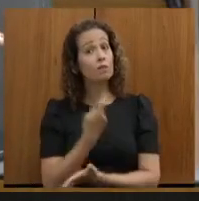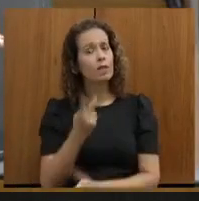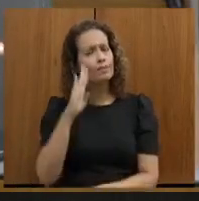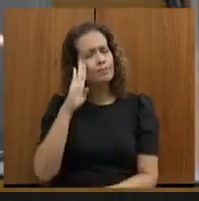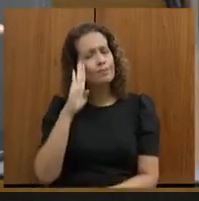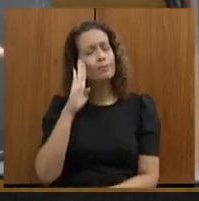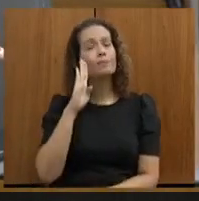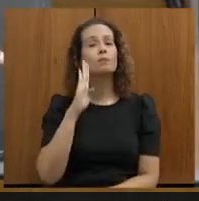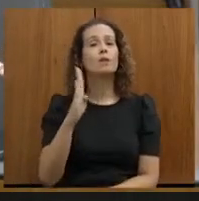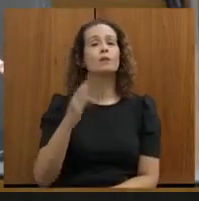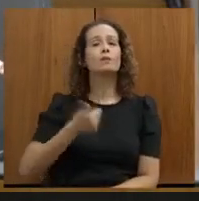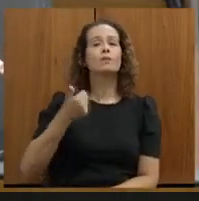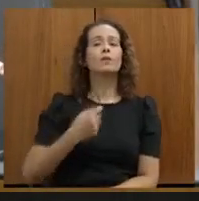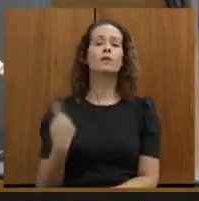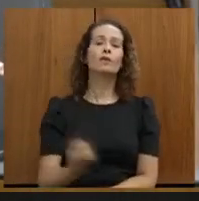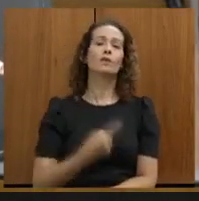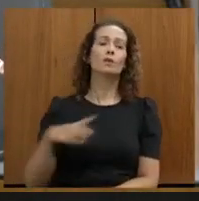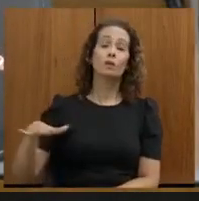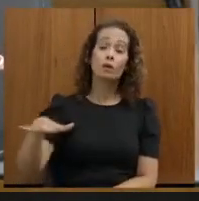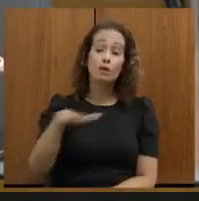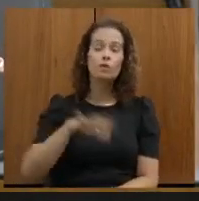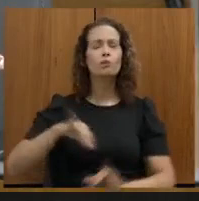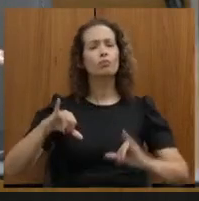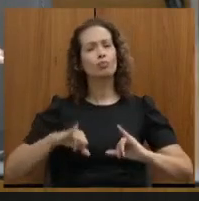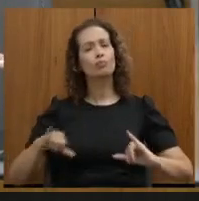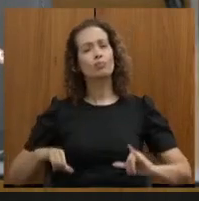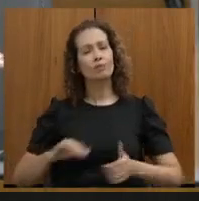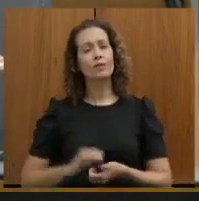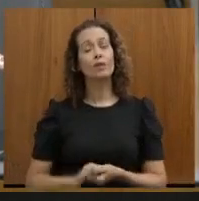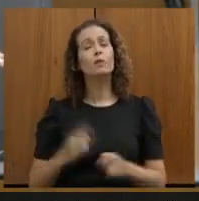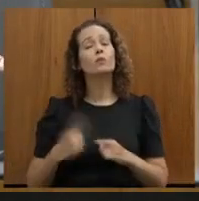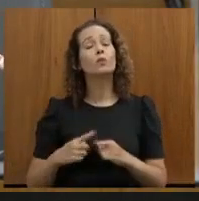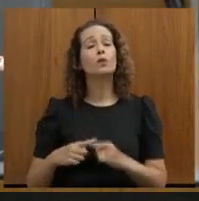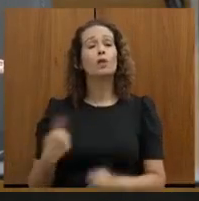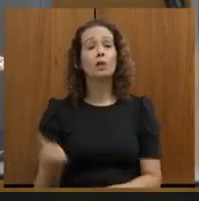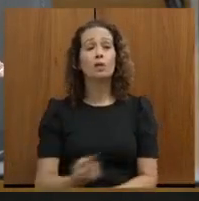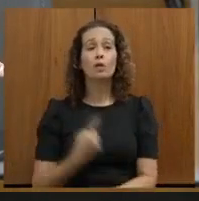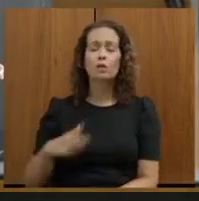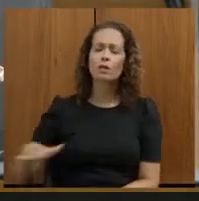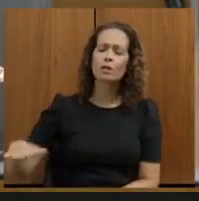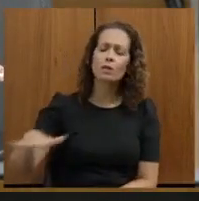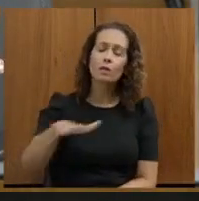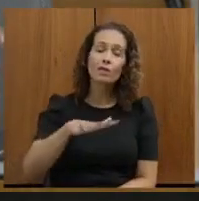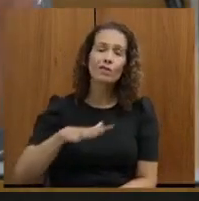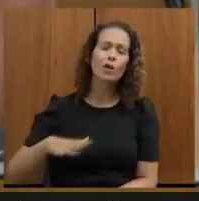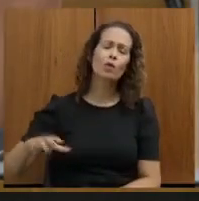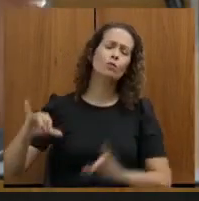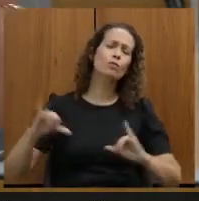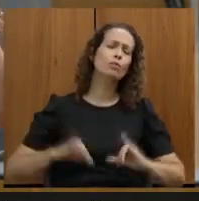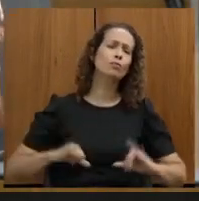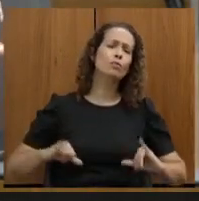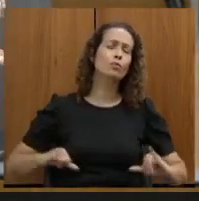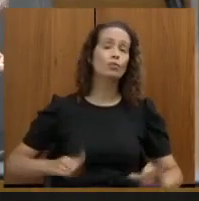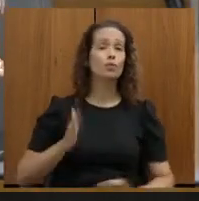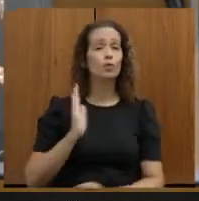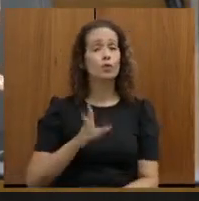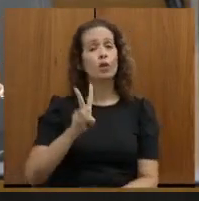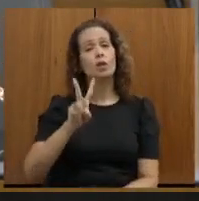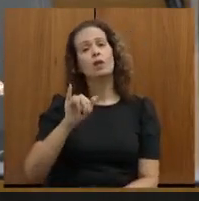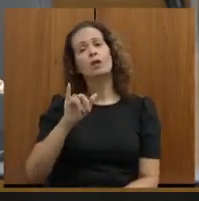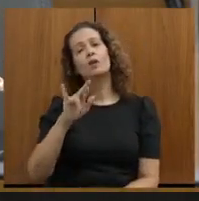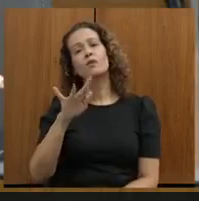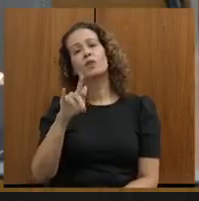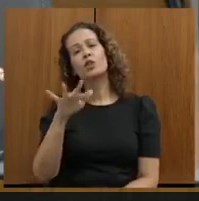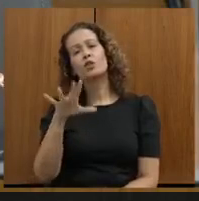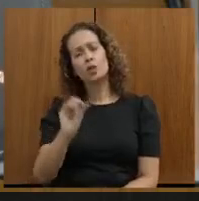prioritariamente na nossa região atingida, porque a nossa região foi completamente atingida. Virgílio sabe disso e tem